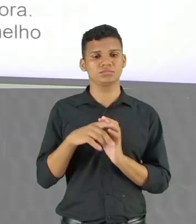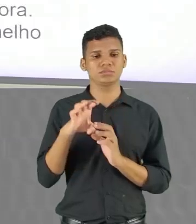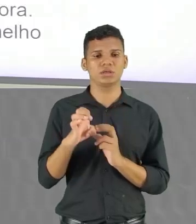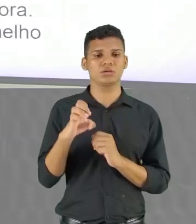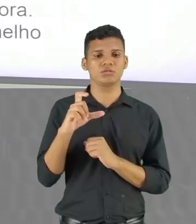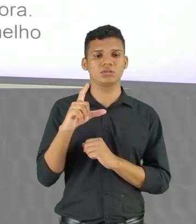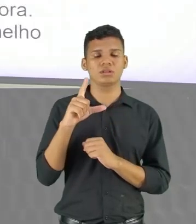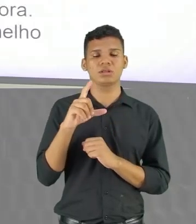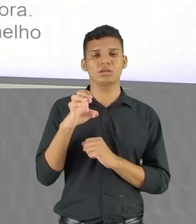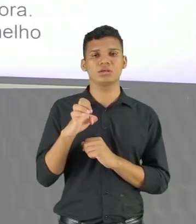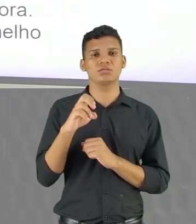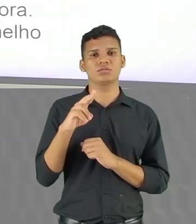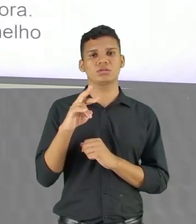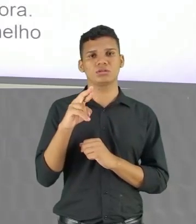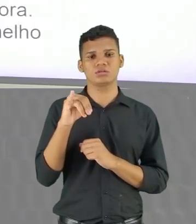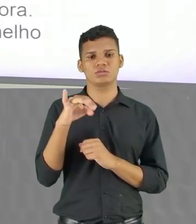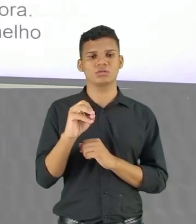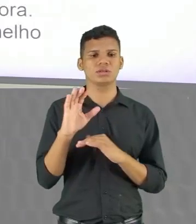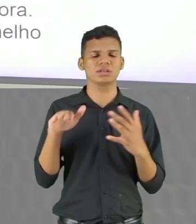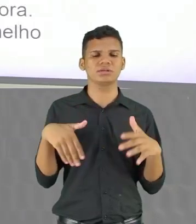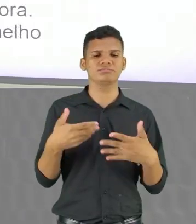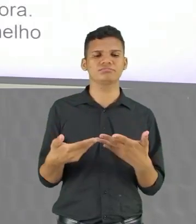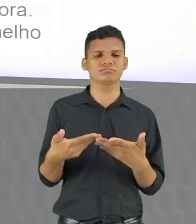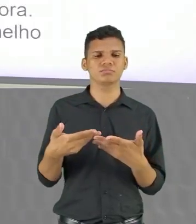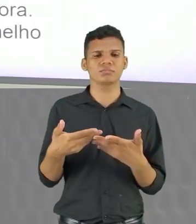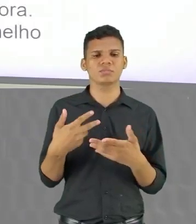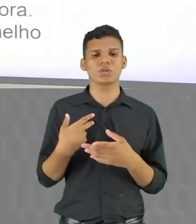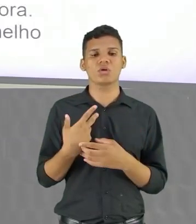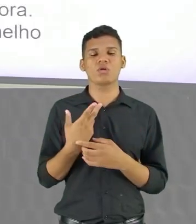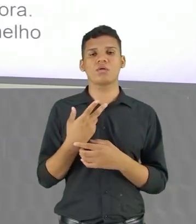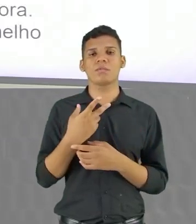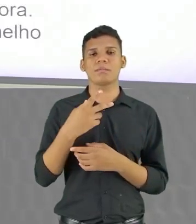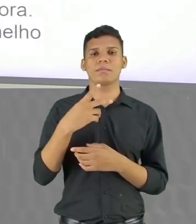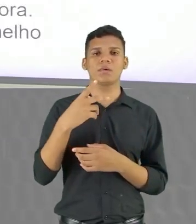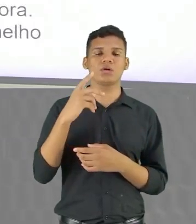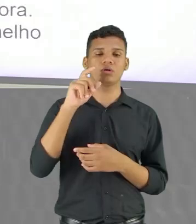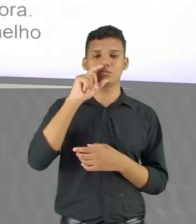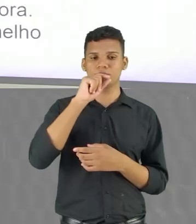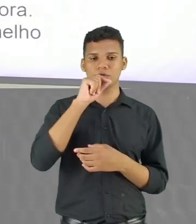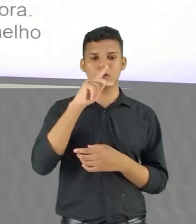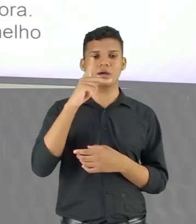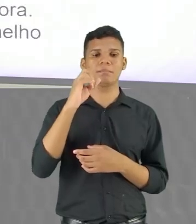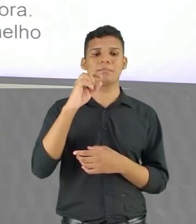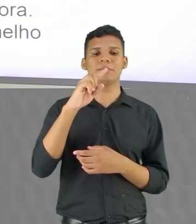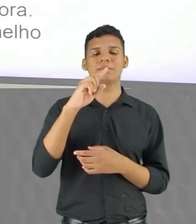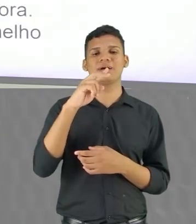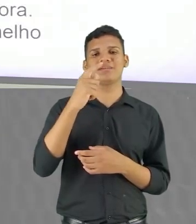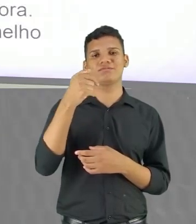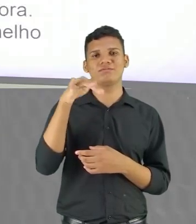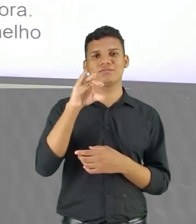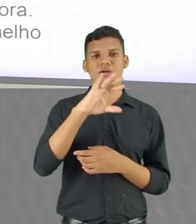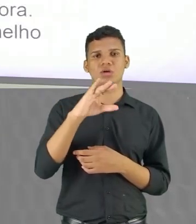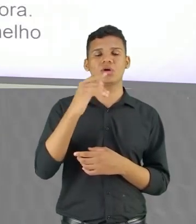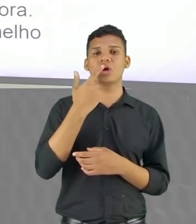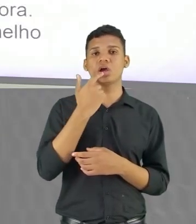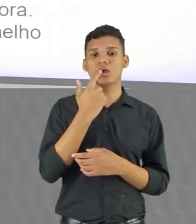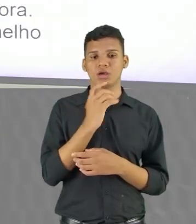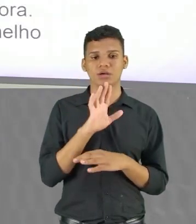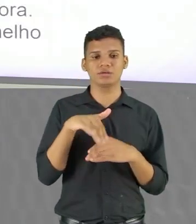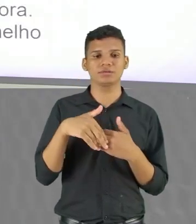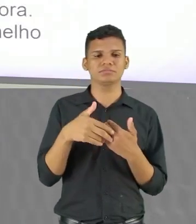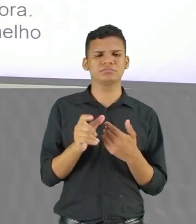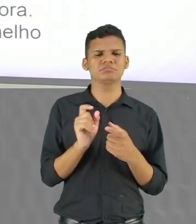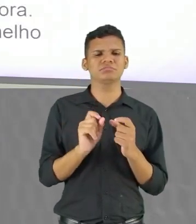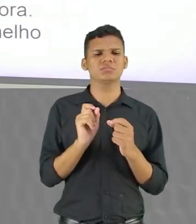eulírico E aí a gente vai Fazer a leitura O pavão vermelho Ora A alegria Este pavão